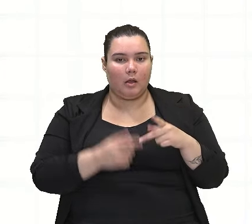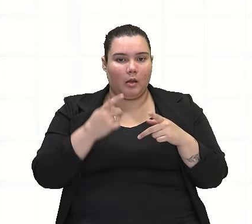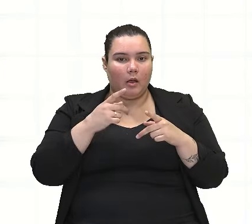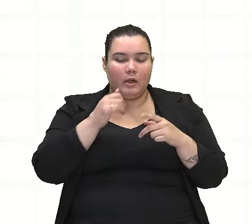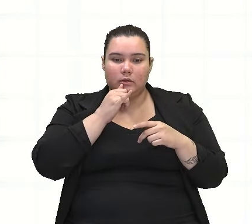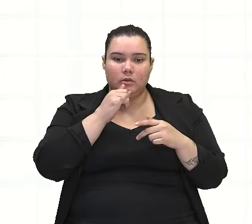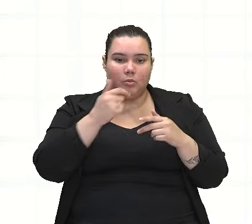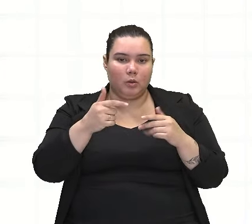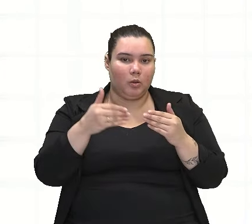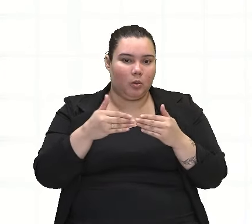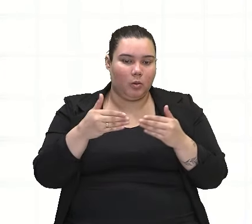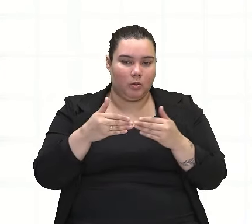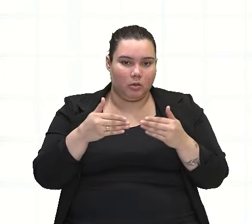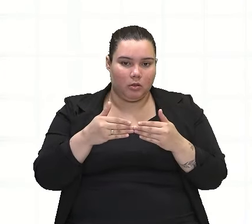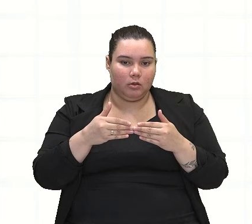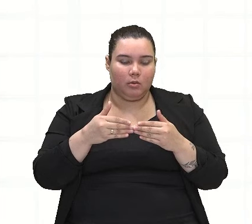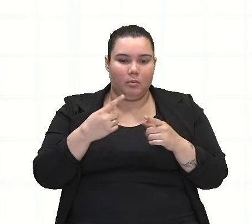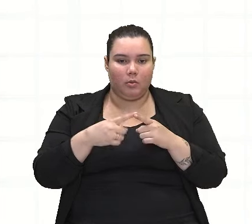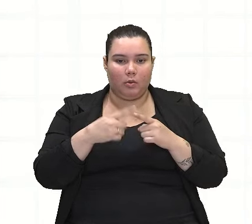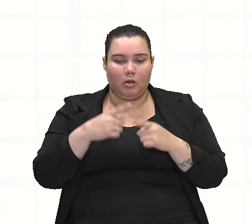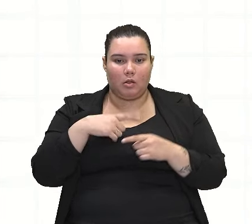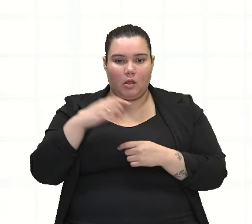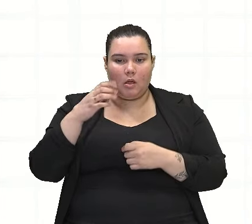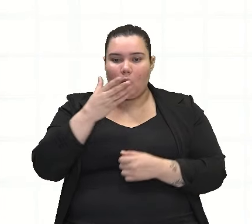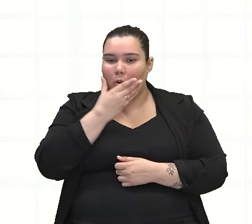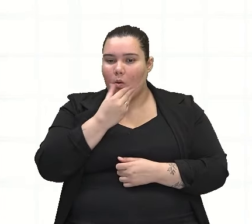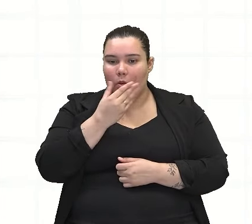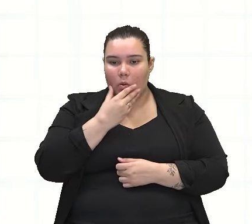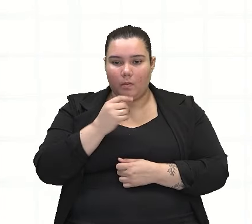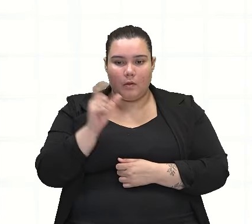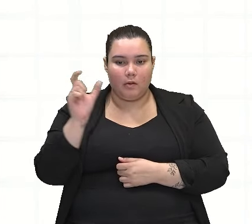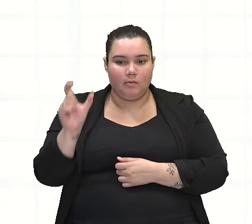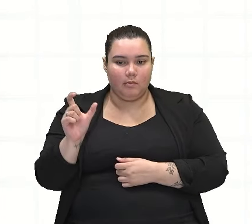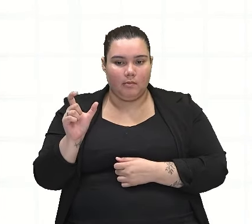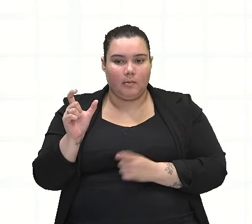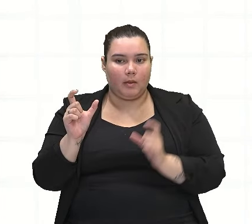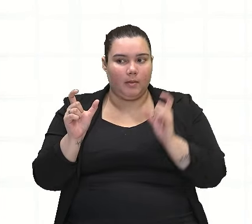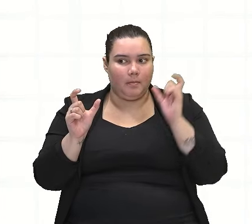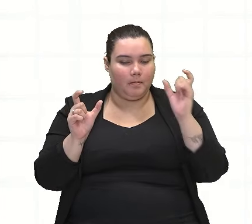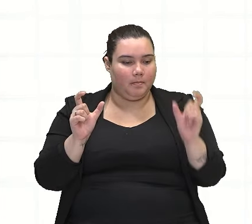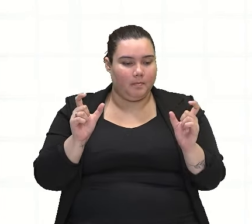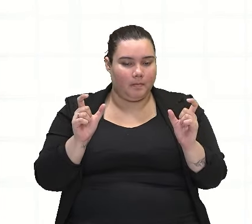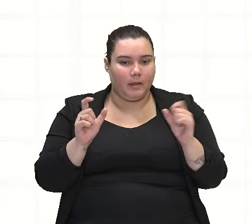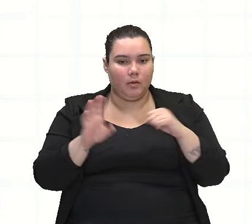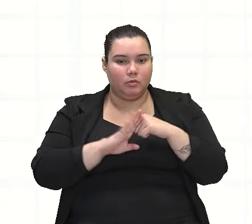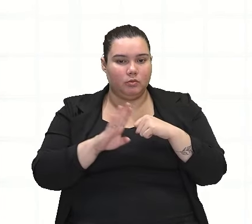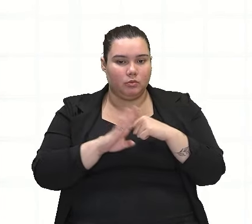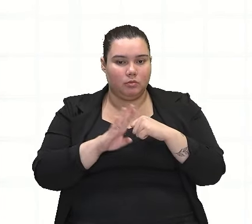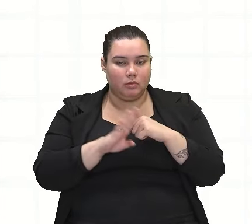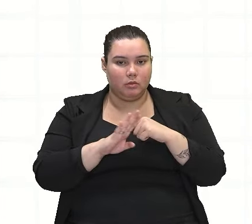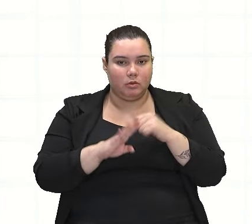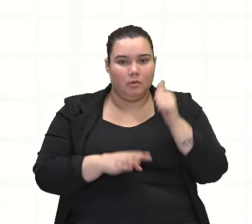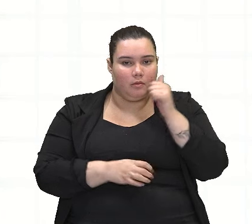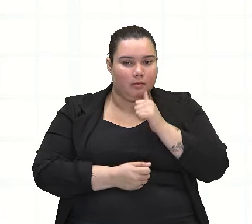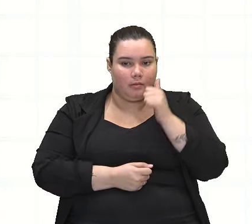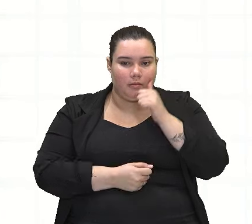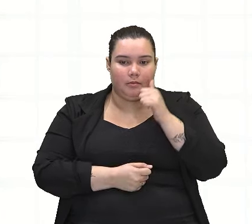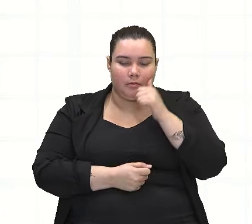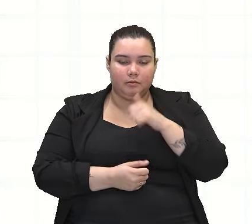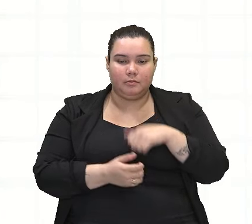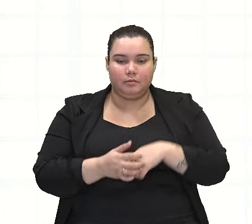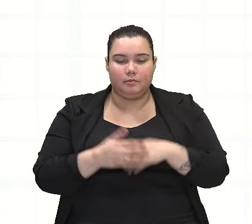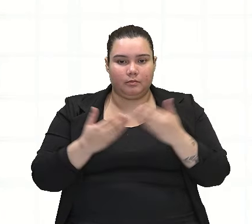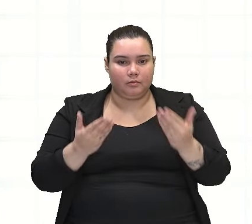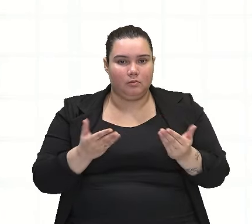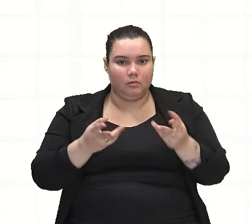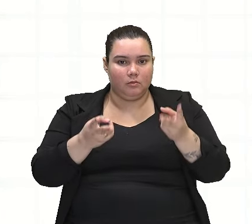concordância. Eu tenho um artigo masculino acompanhando um substantivo feminino. Então,